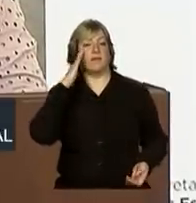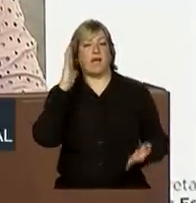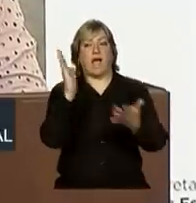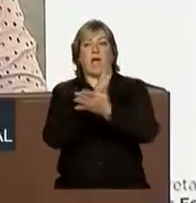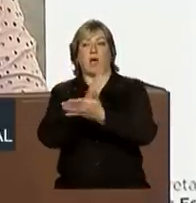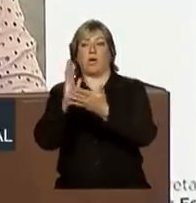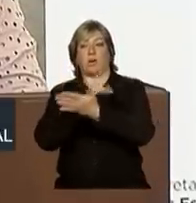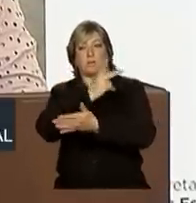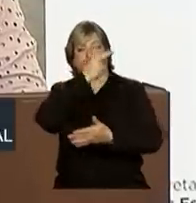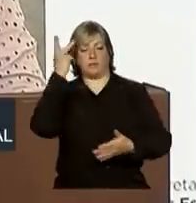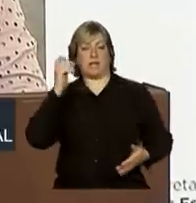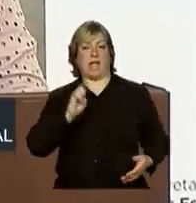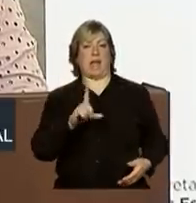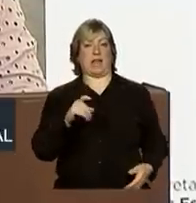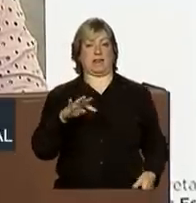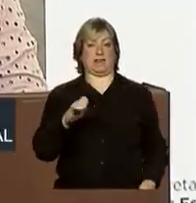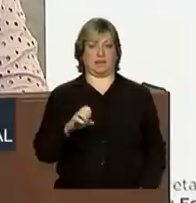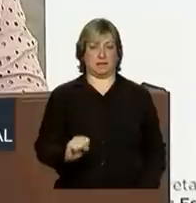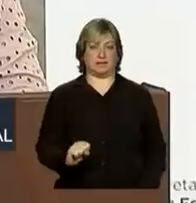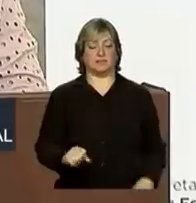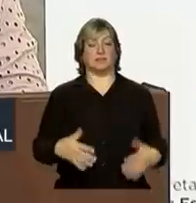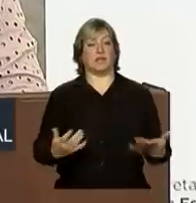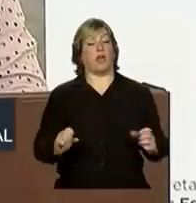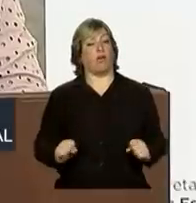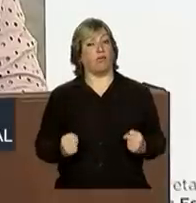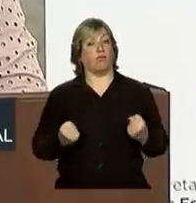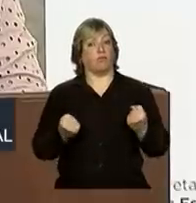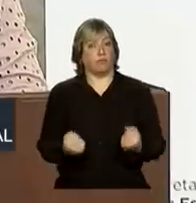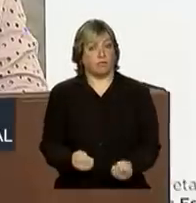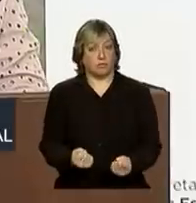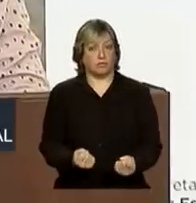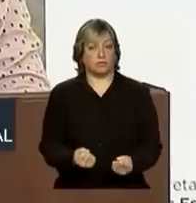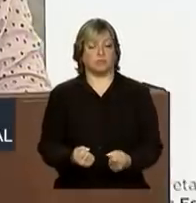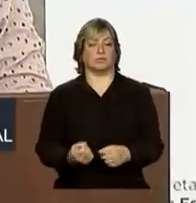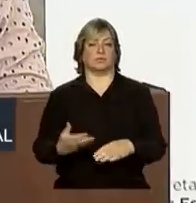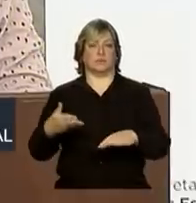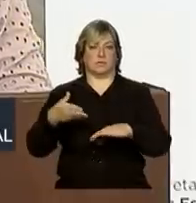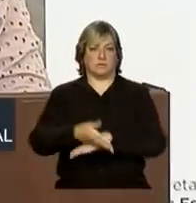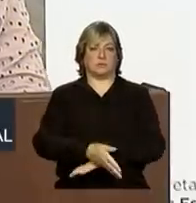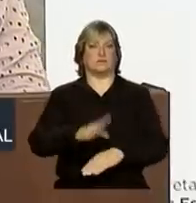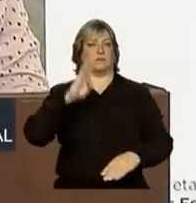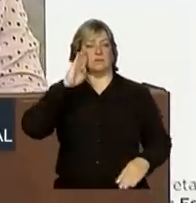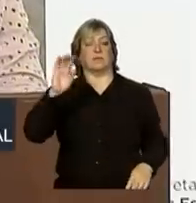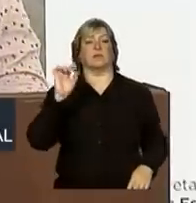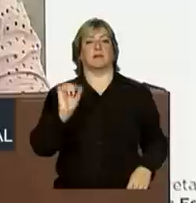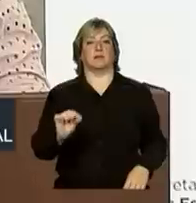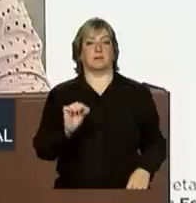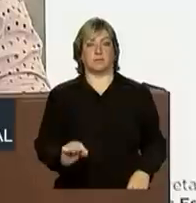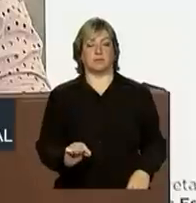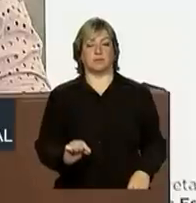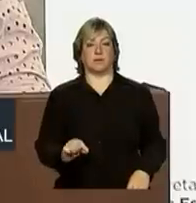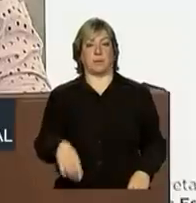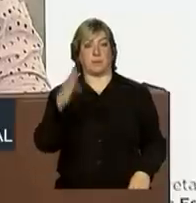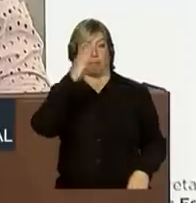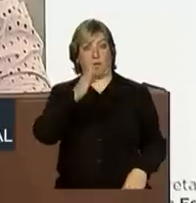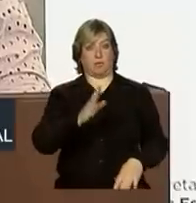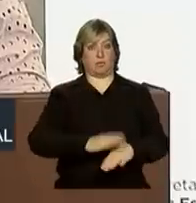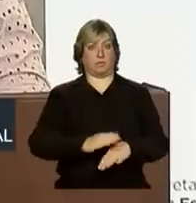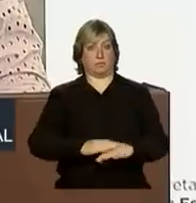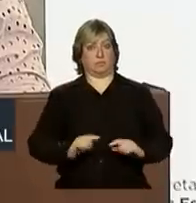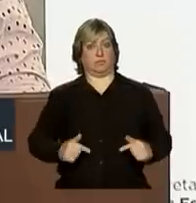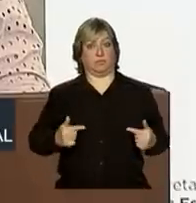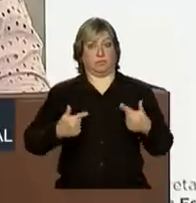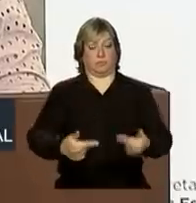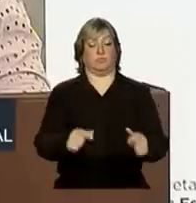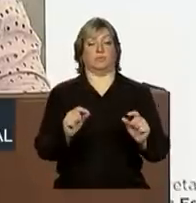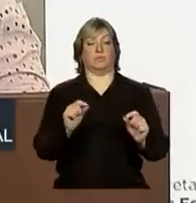de nossas elites e reforçar a inserção soberana, sendo protagonista das mudanças